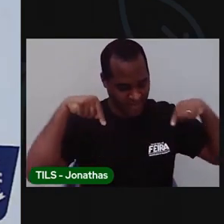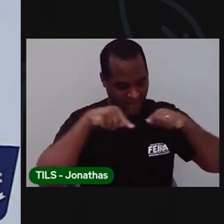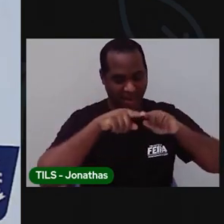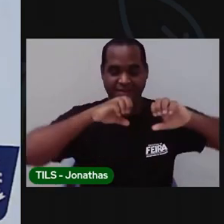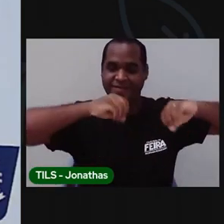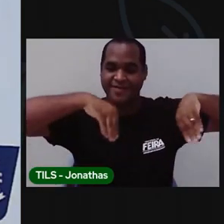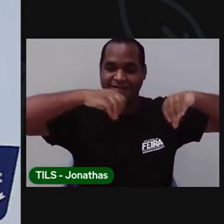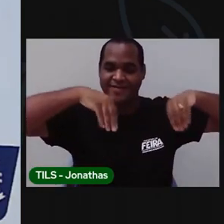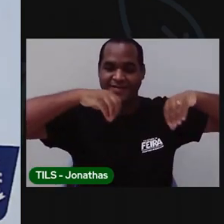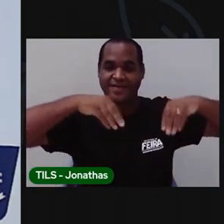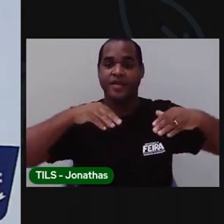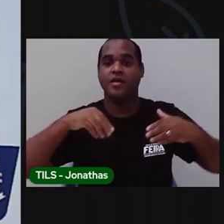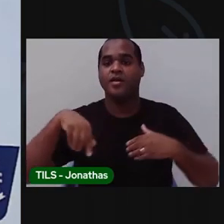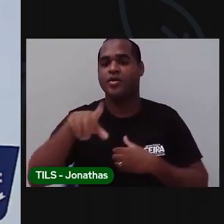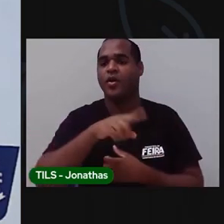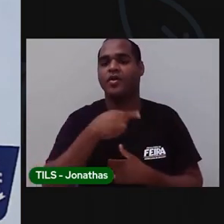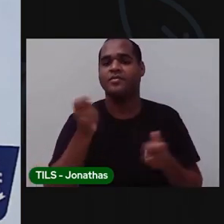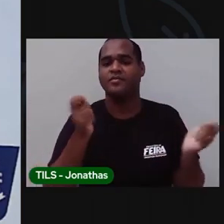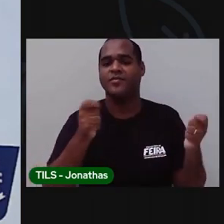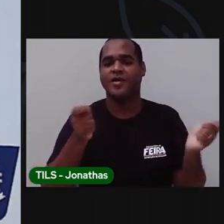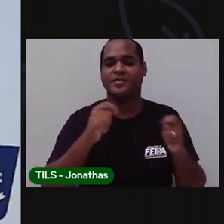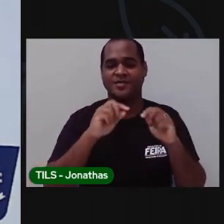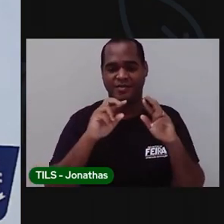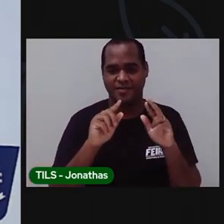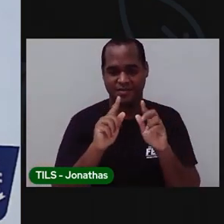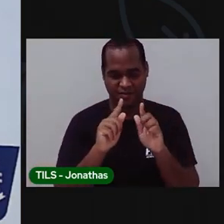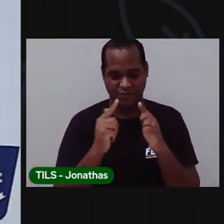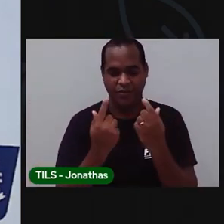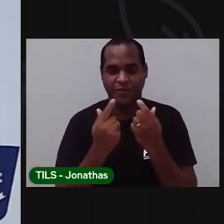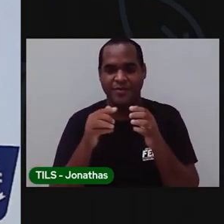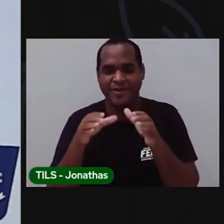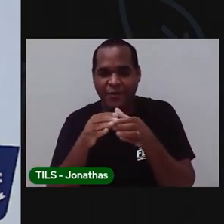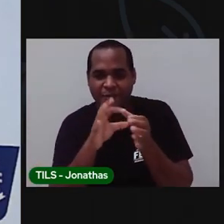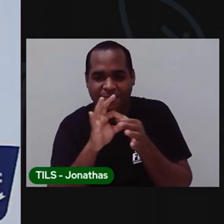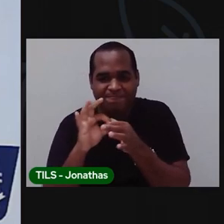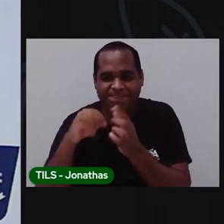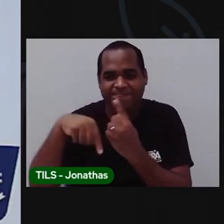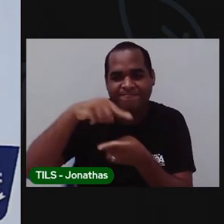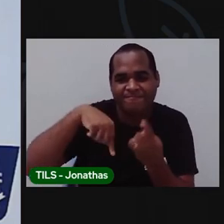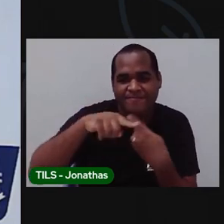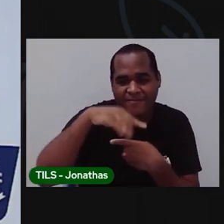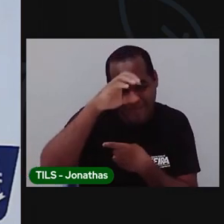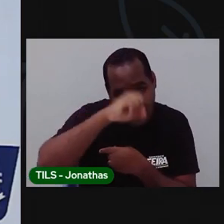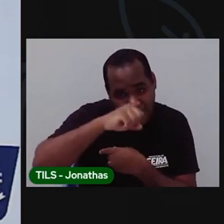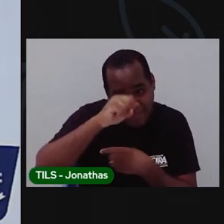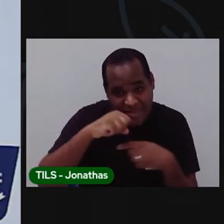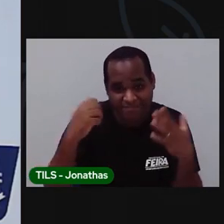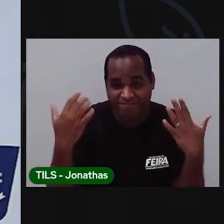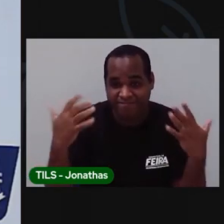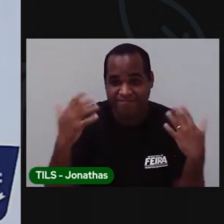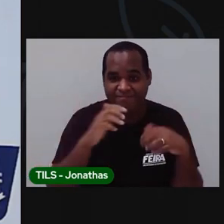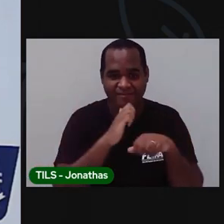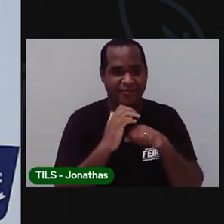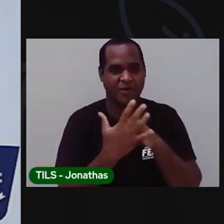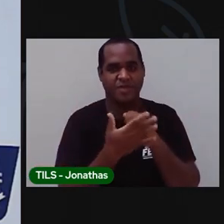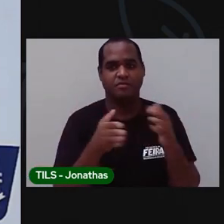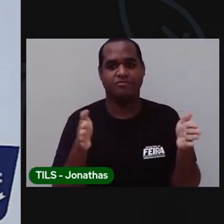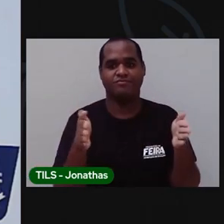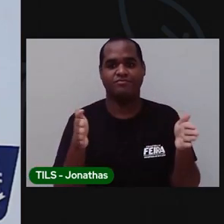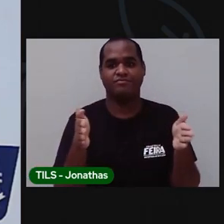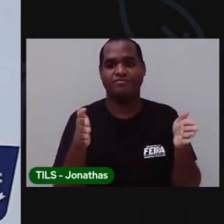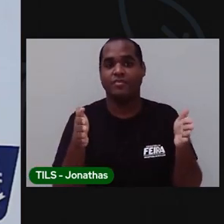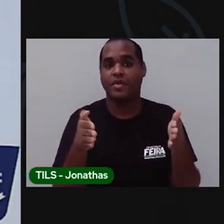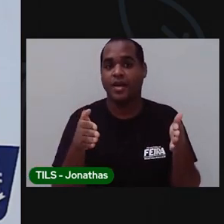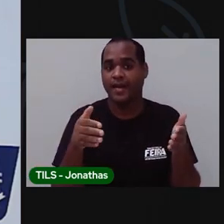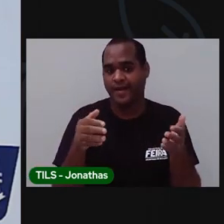E a gente vai poder se reunir e comemorar tudo o que eu aprendi. Esse tempo de pandemia. No